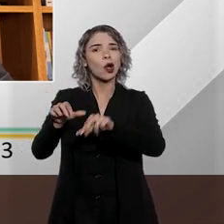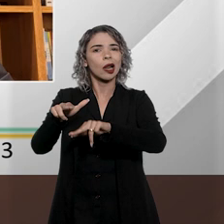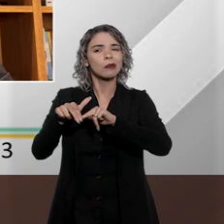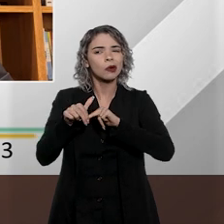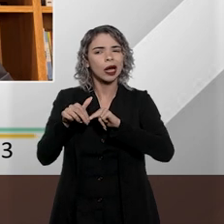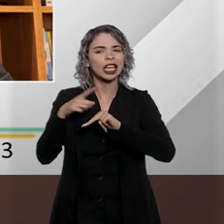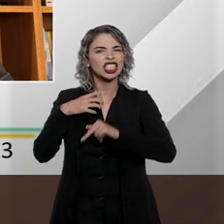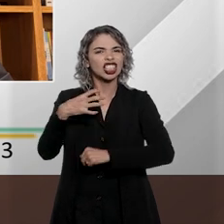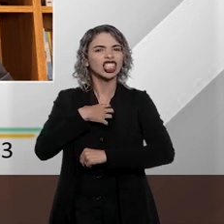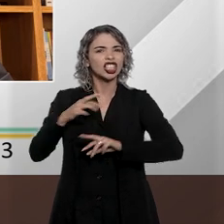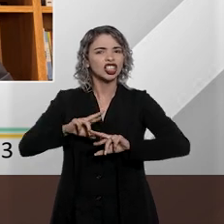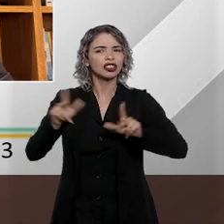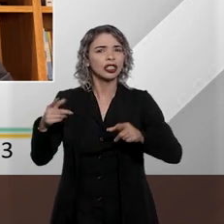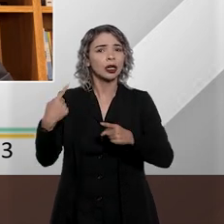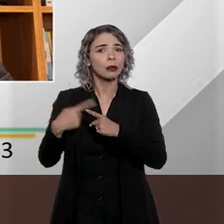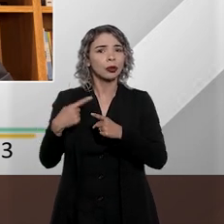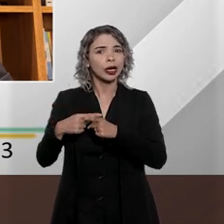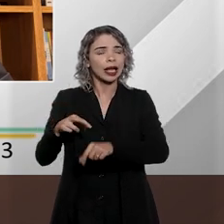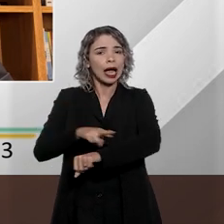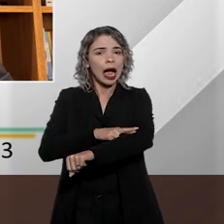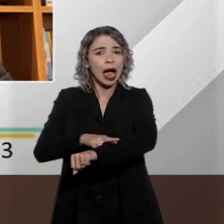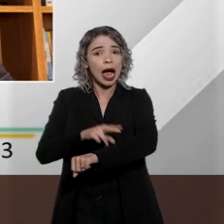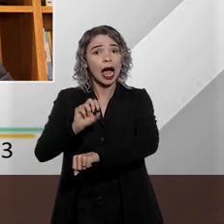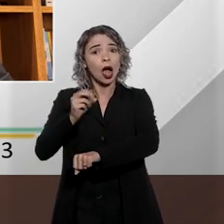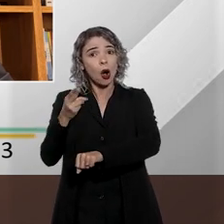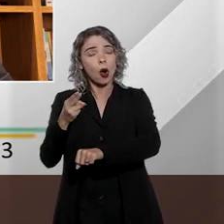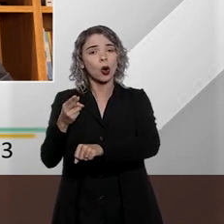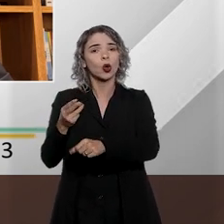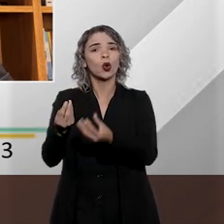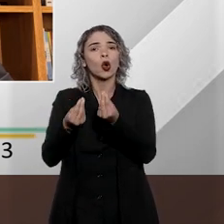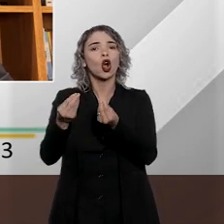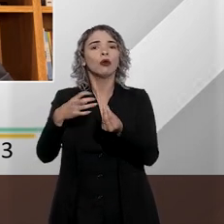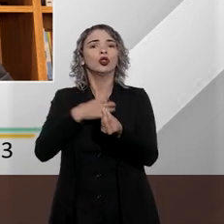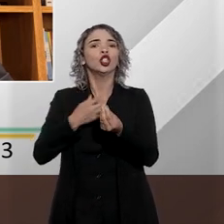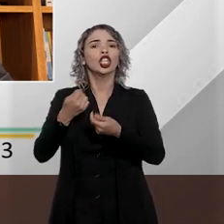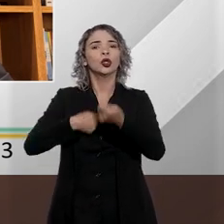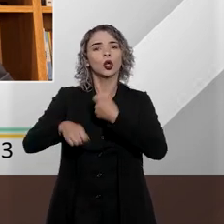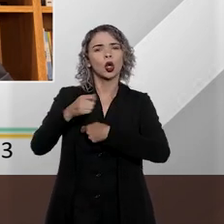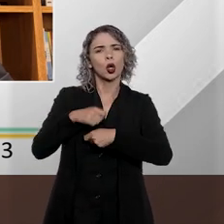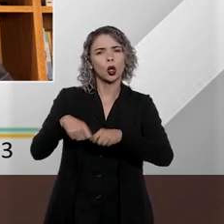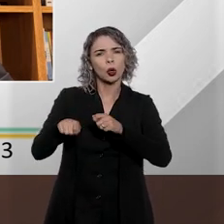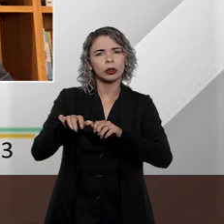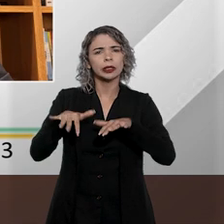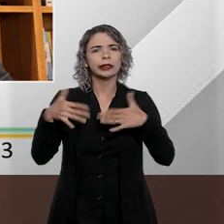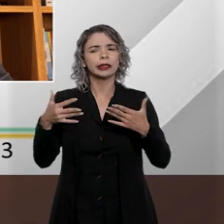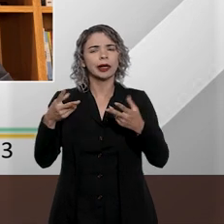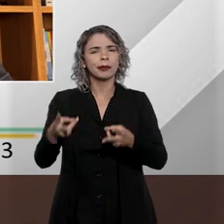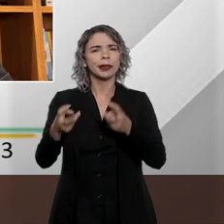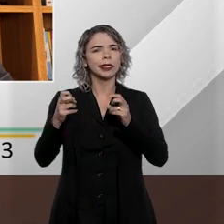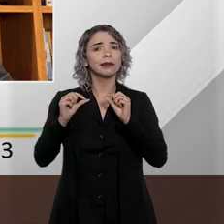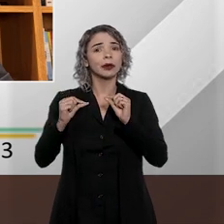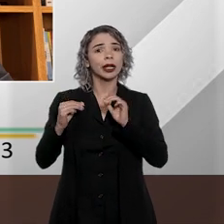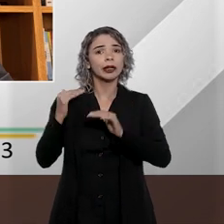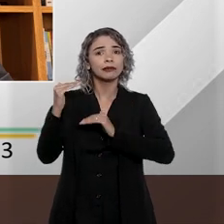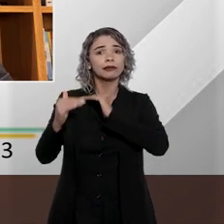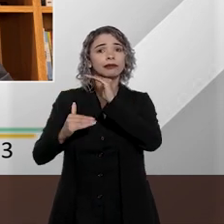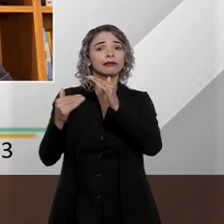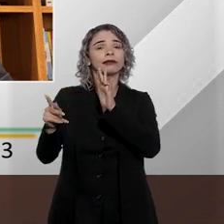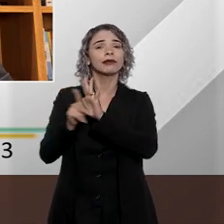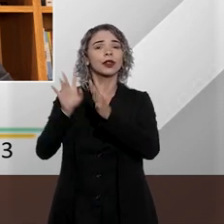razão da raça e da condição econômica pelas forças de segurança. A gente pode, então, perceber uma evolução